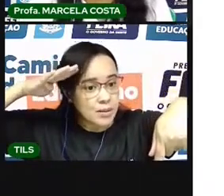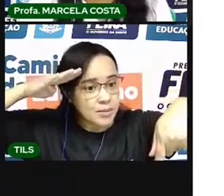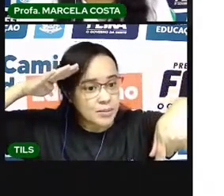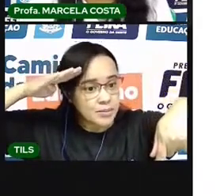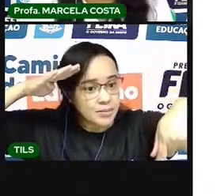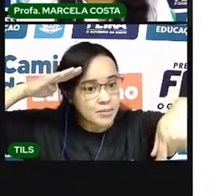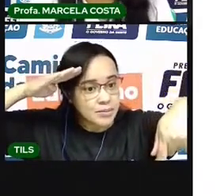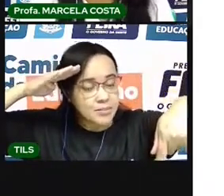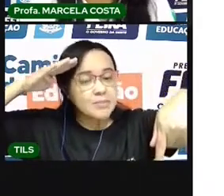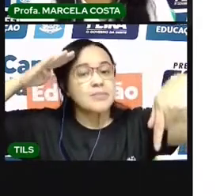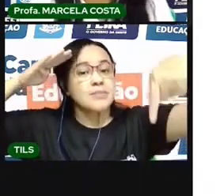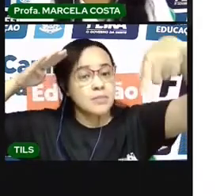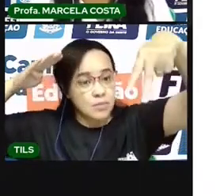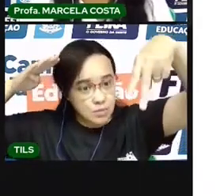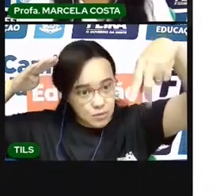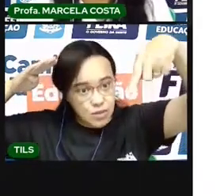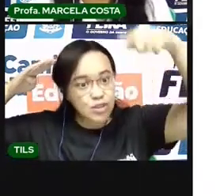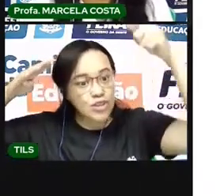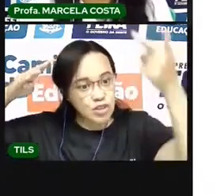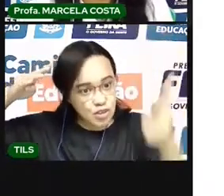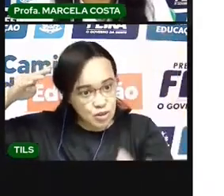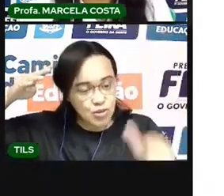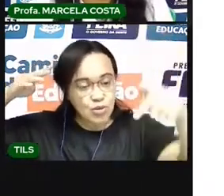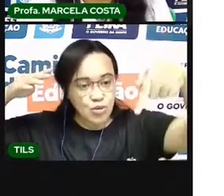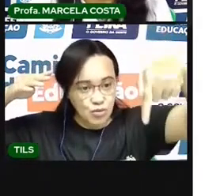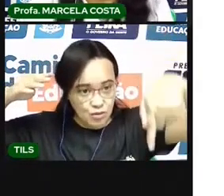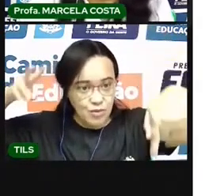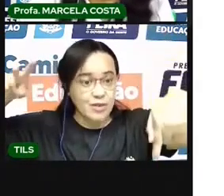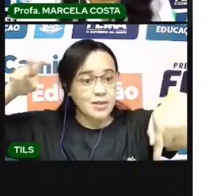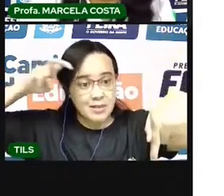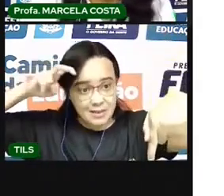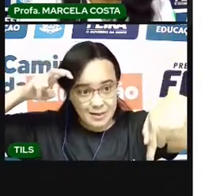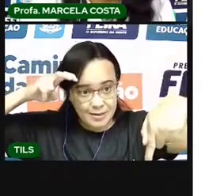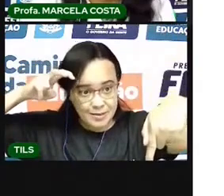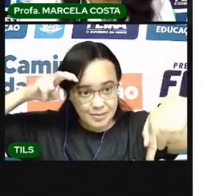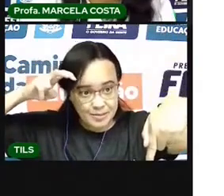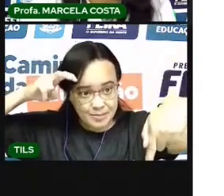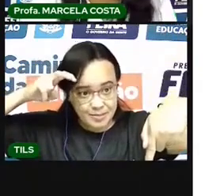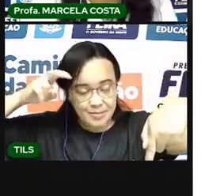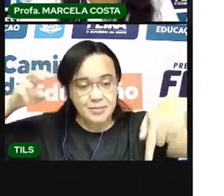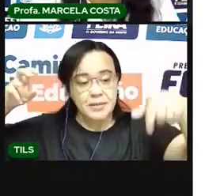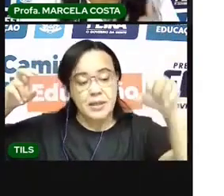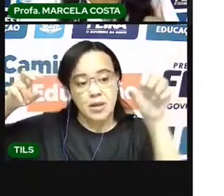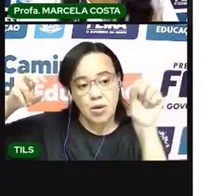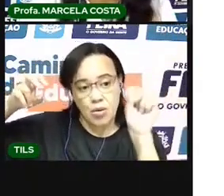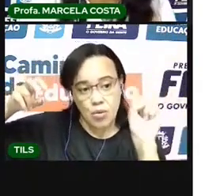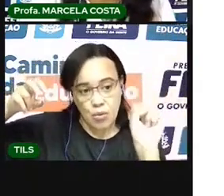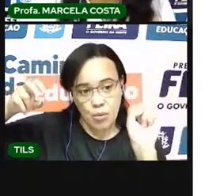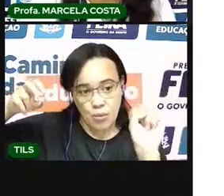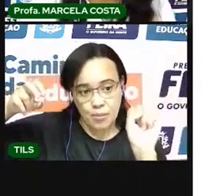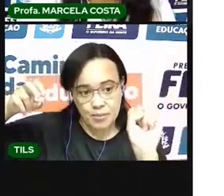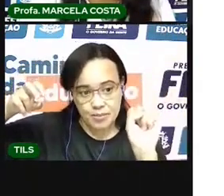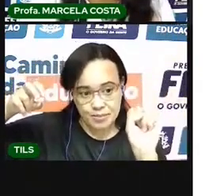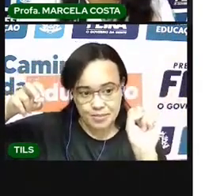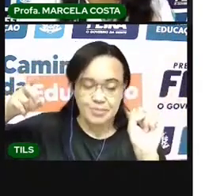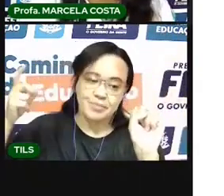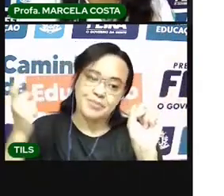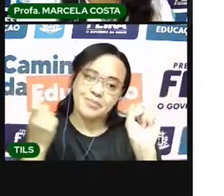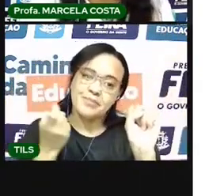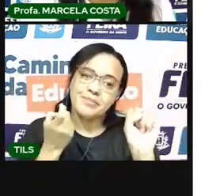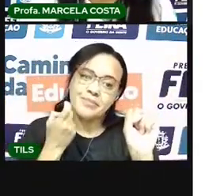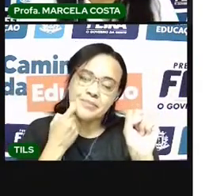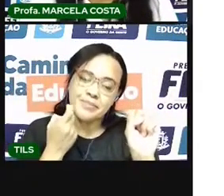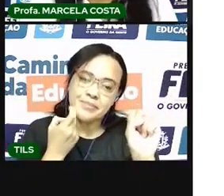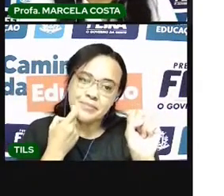Outro Q aqui, mostrando que é quinta-feira. O S que vem depois do primeiro Q. Do segundo